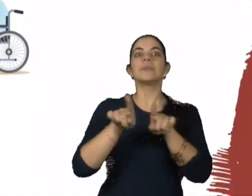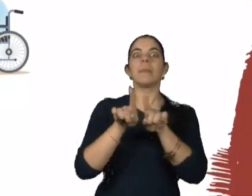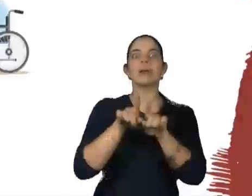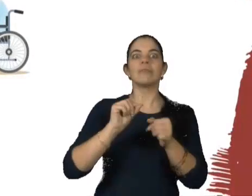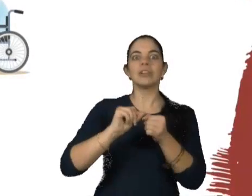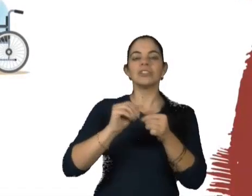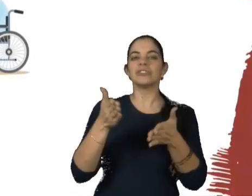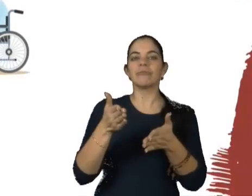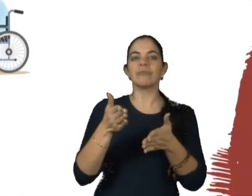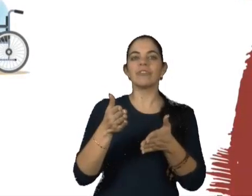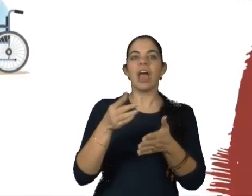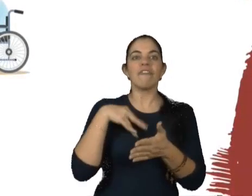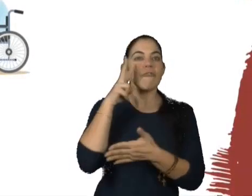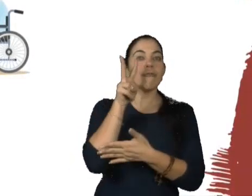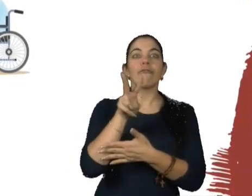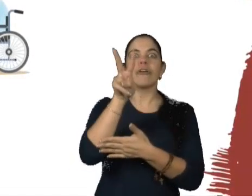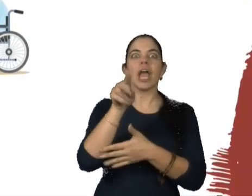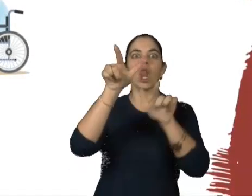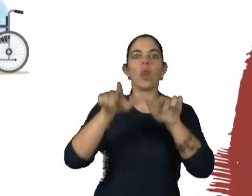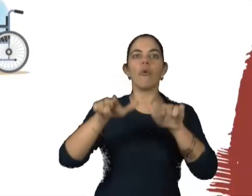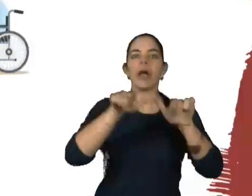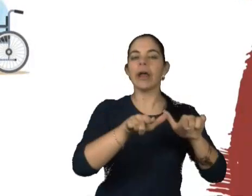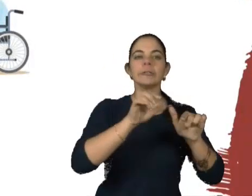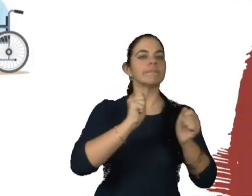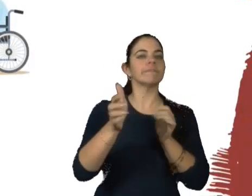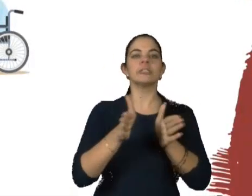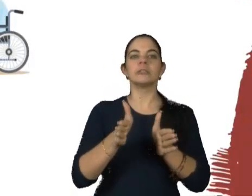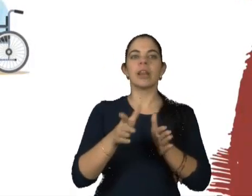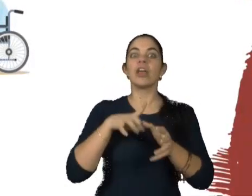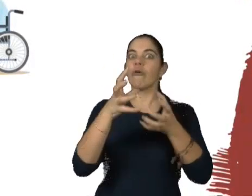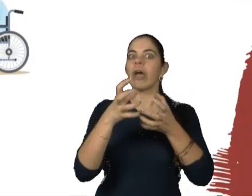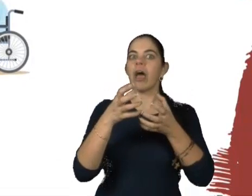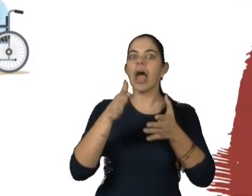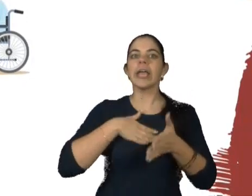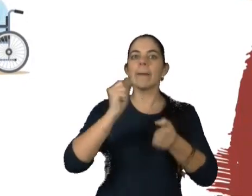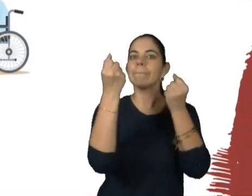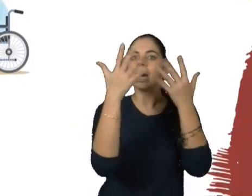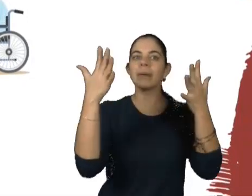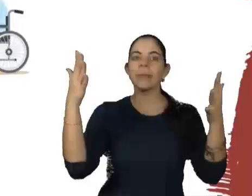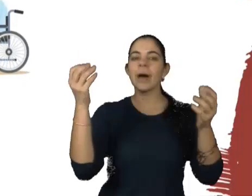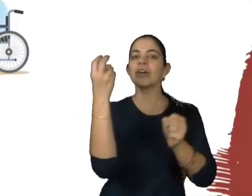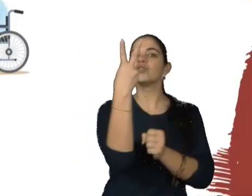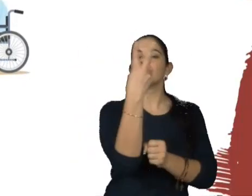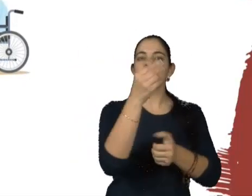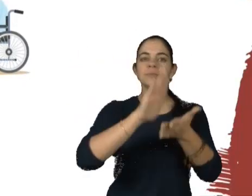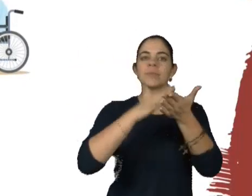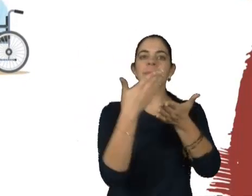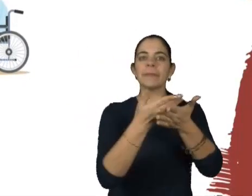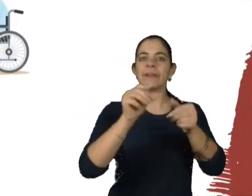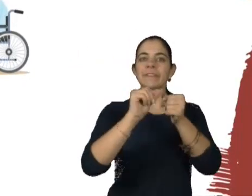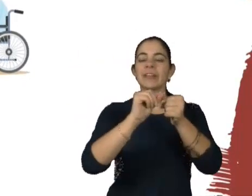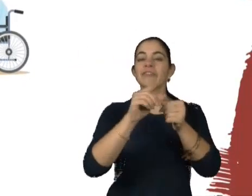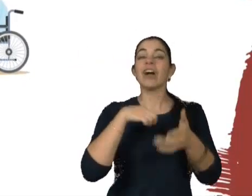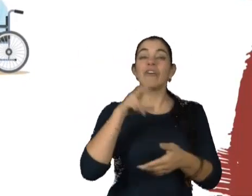A gente ainda vê lugares que não têm acessibilidade. Eu quero aqui parabenizar as duas intérpretes de Libras que estão dando